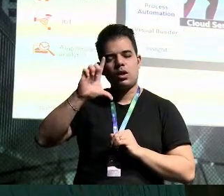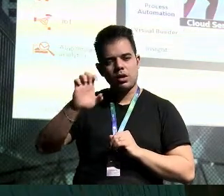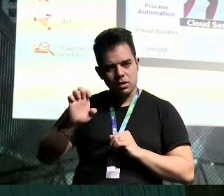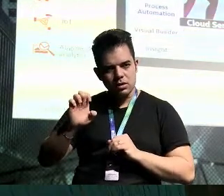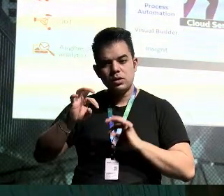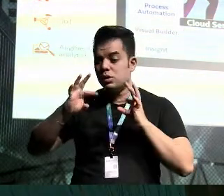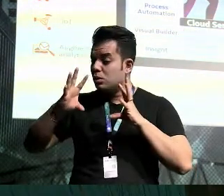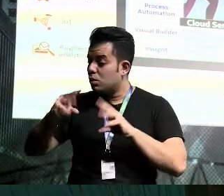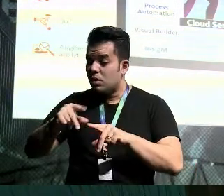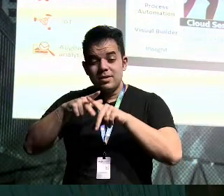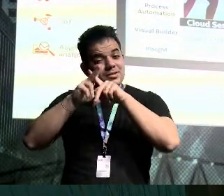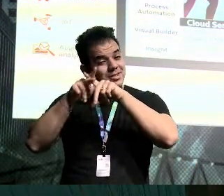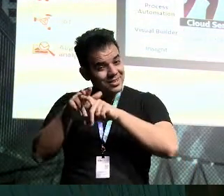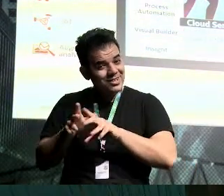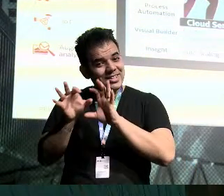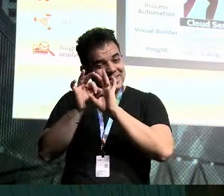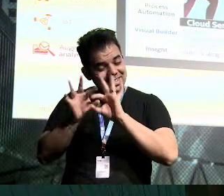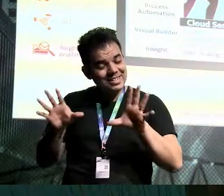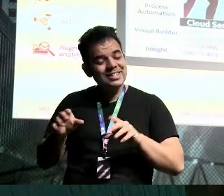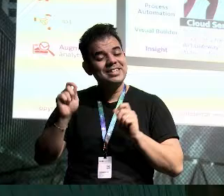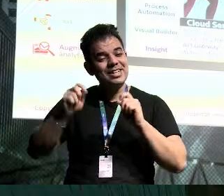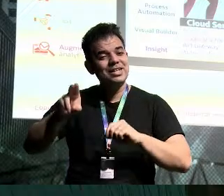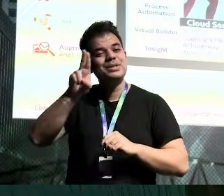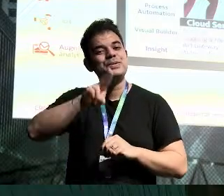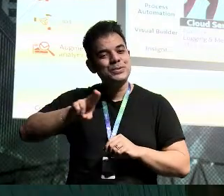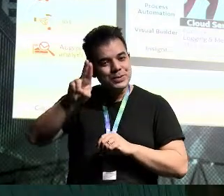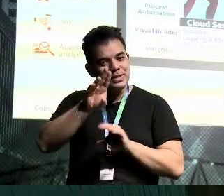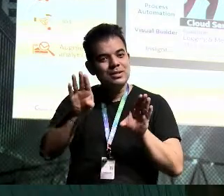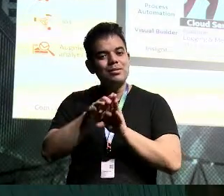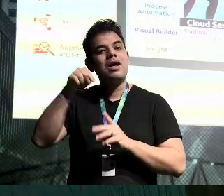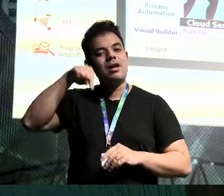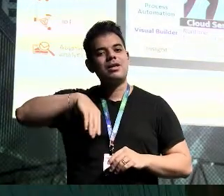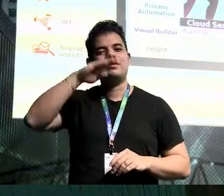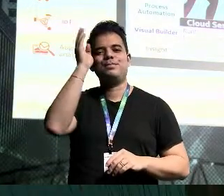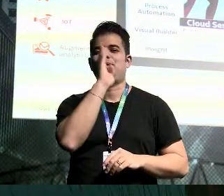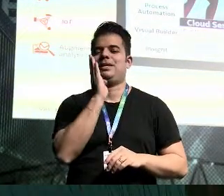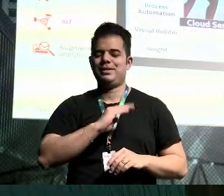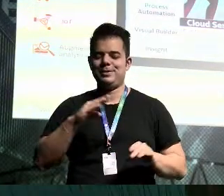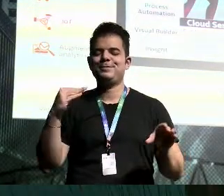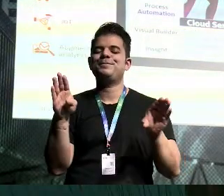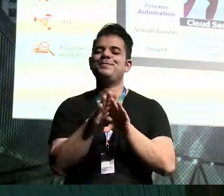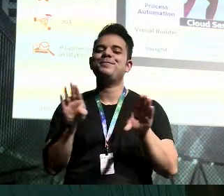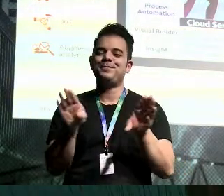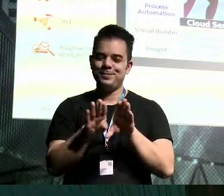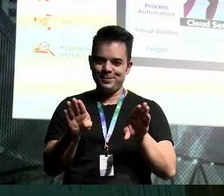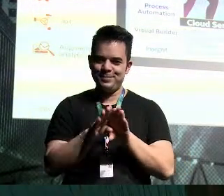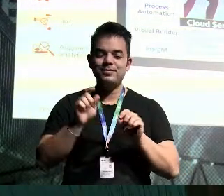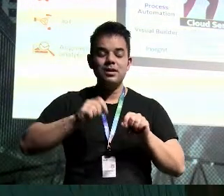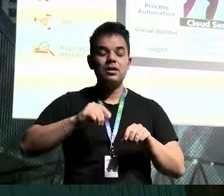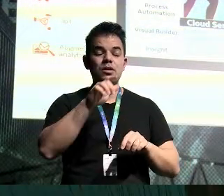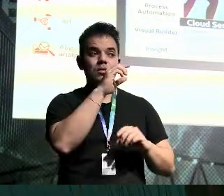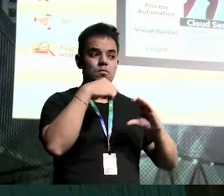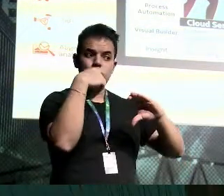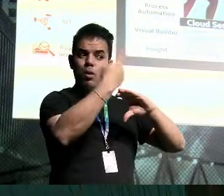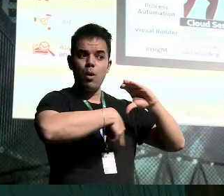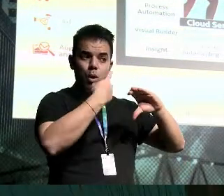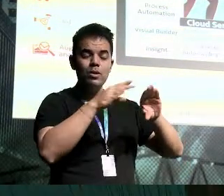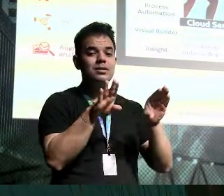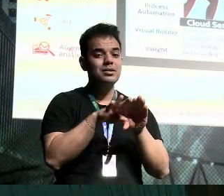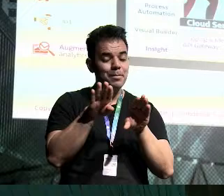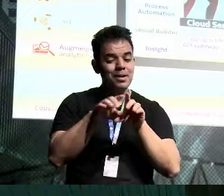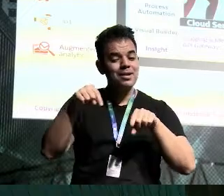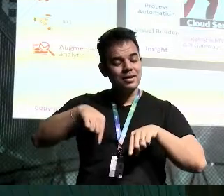disponíveis, prontos para uso e o melhor, no Brasil também. Então, você tem isso mundialmente, mas no Brasil, a